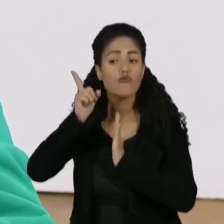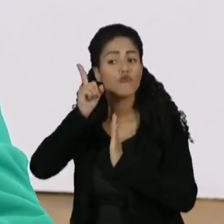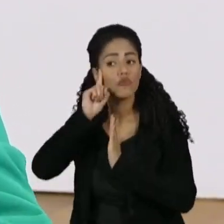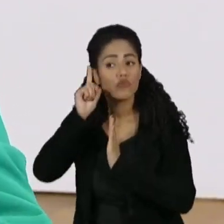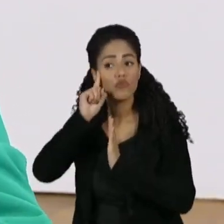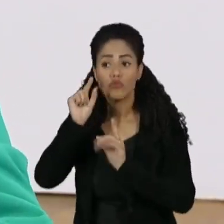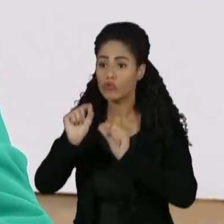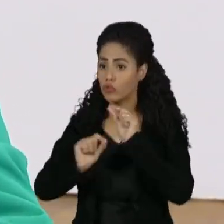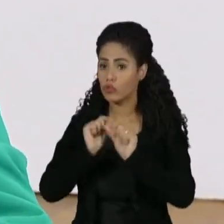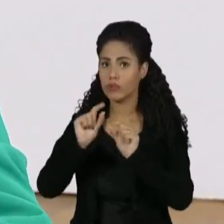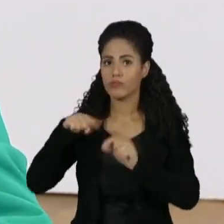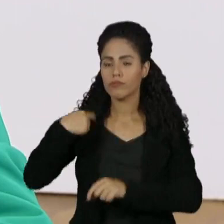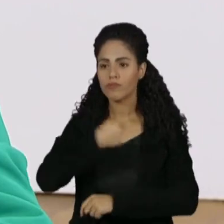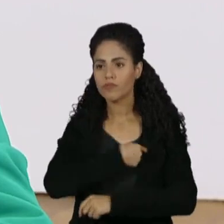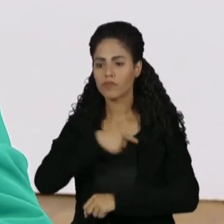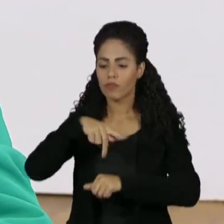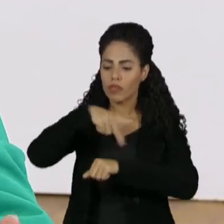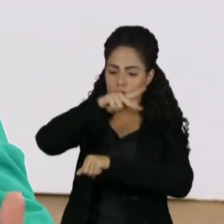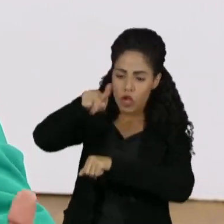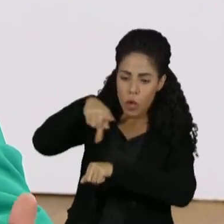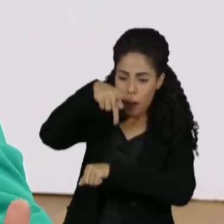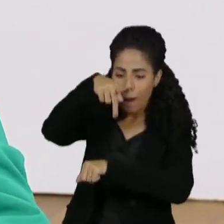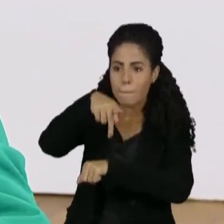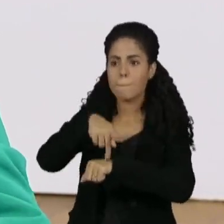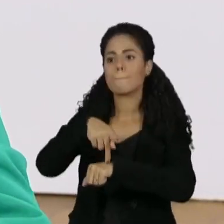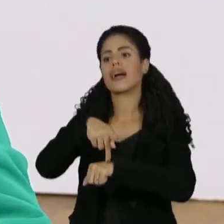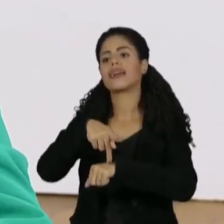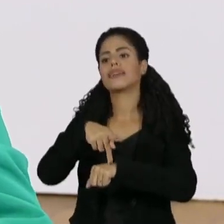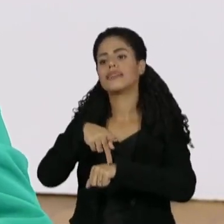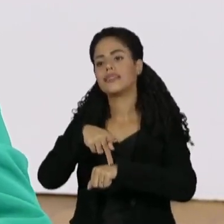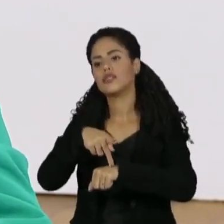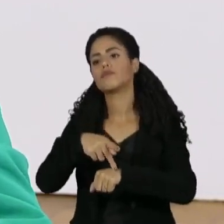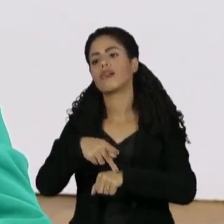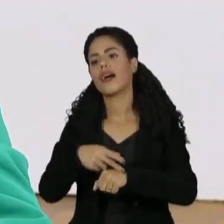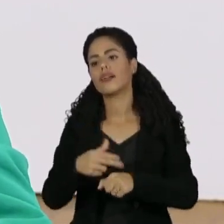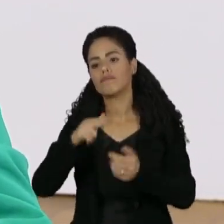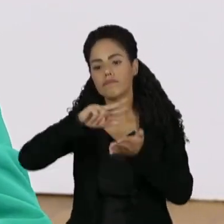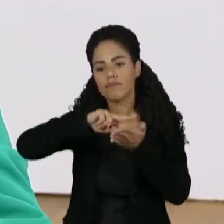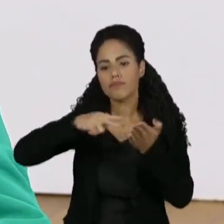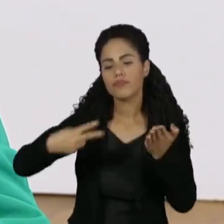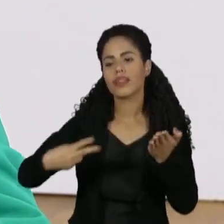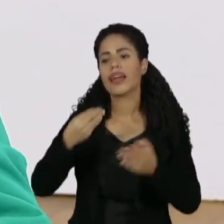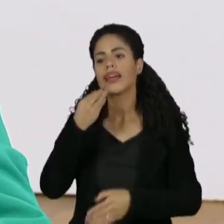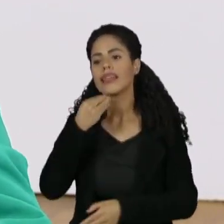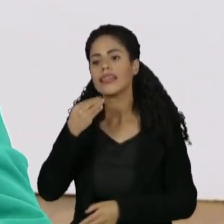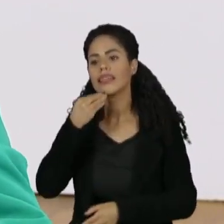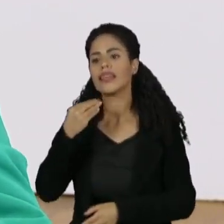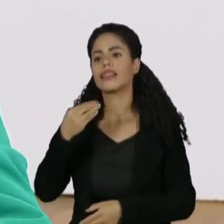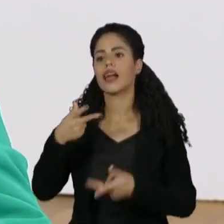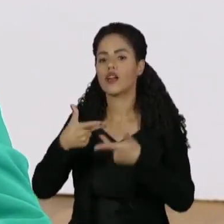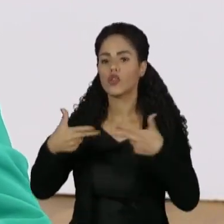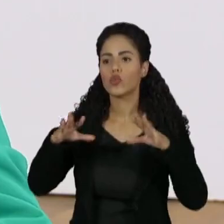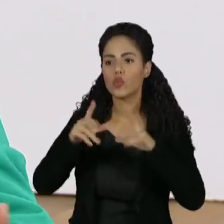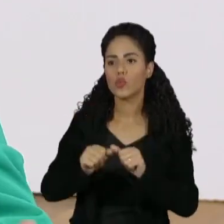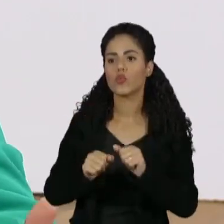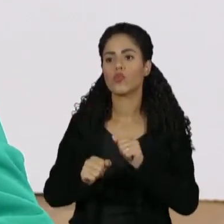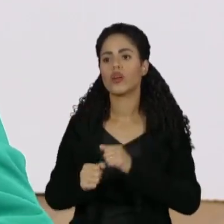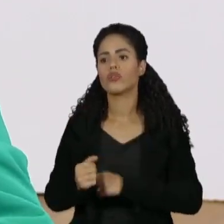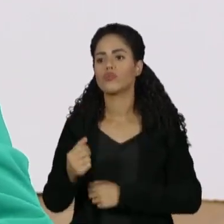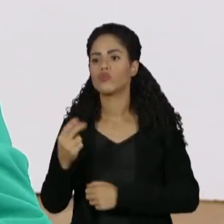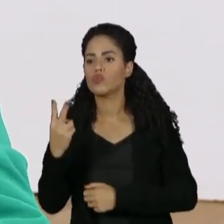um país bilíngue, pelo menos, que a gente consiga falar pelo menos duas